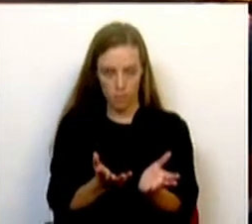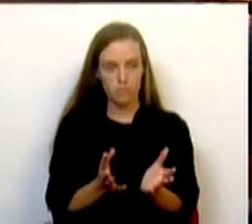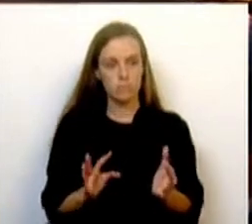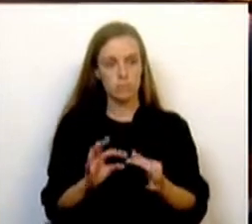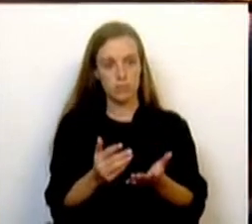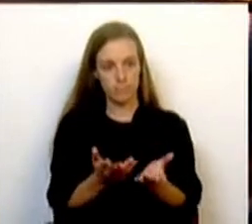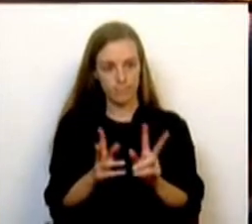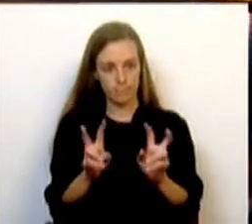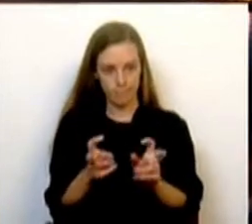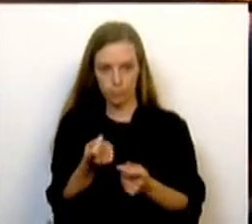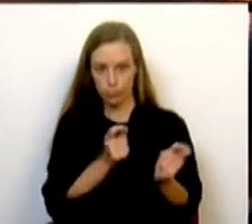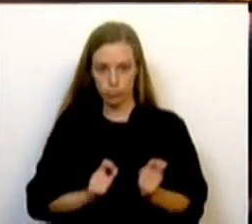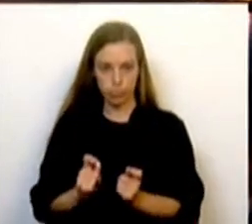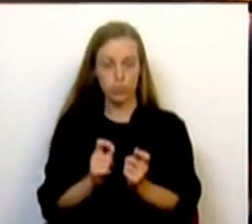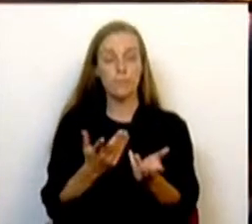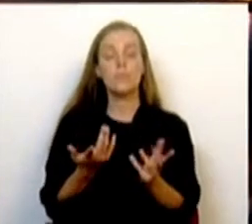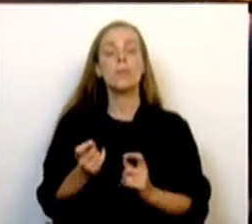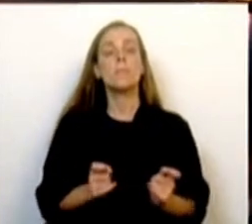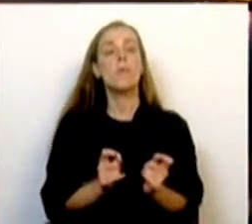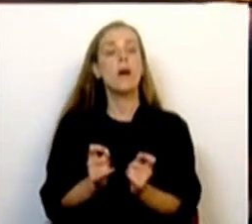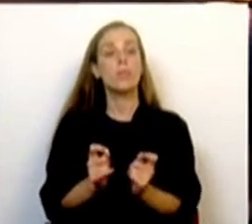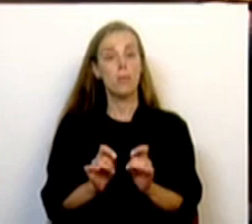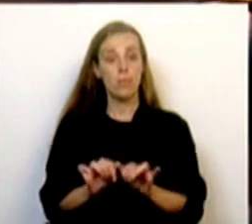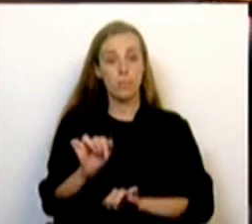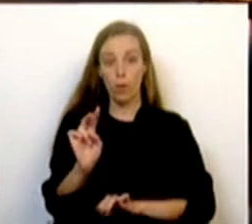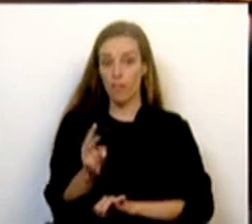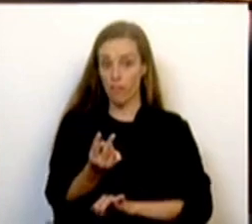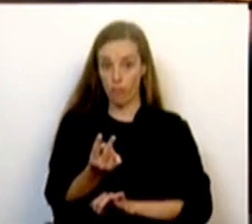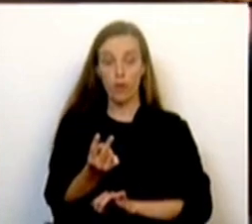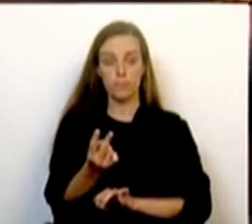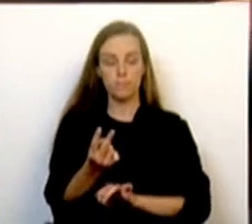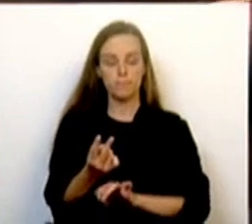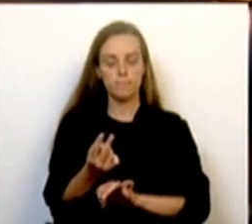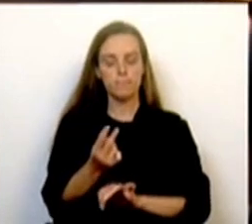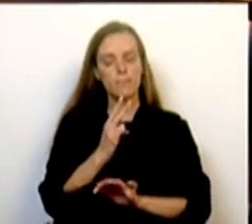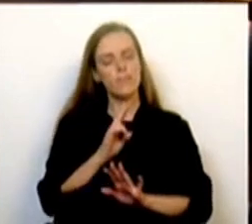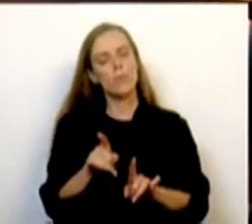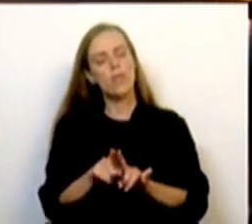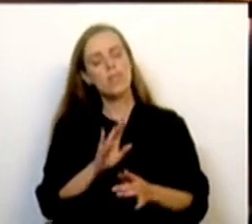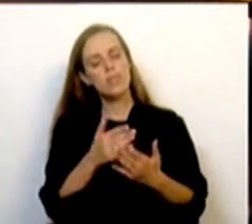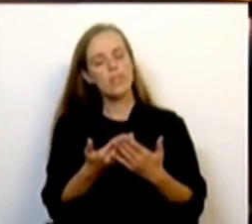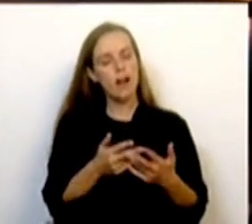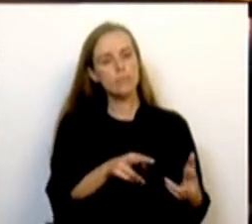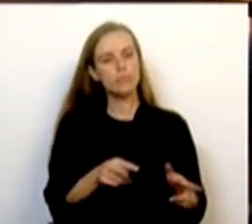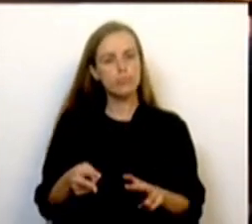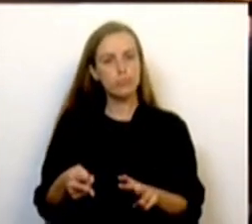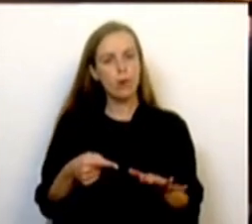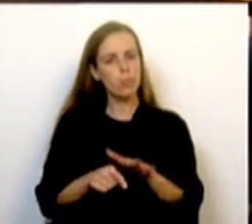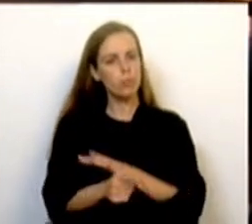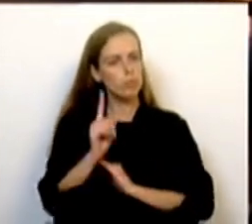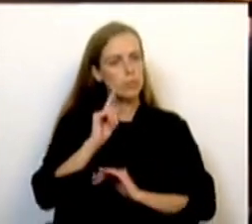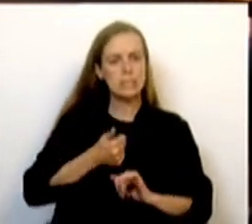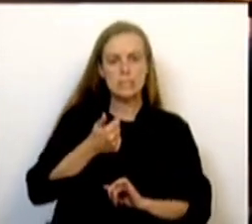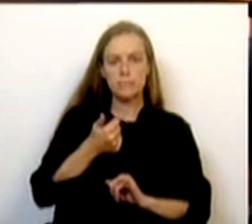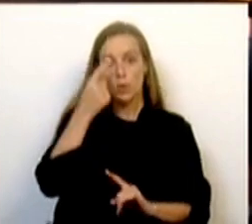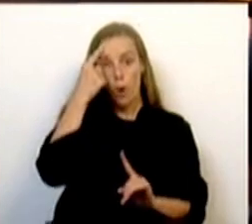discussão. E temos em debate dois diplomas que trazem uma transformação profunda e decisiva para a melhoria do